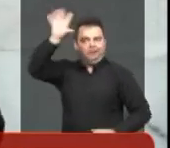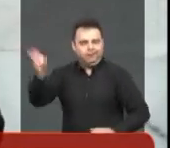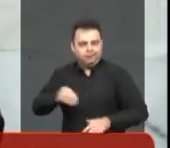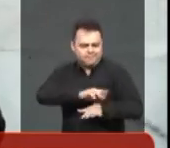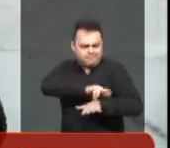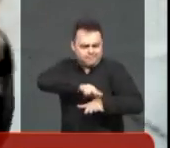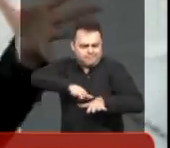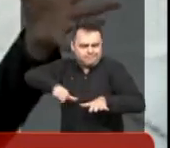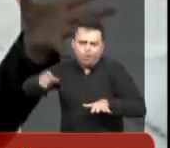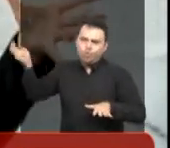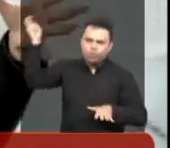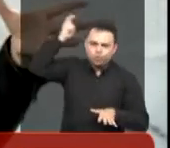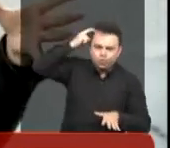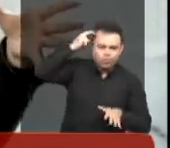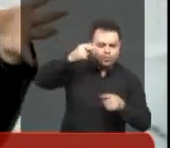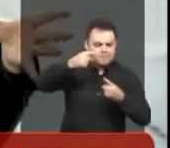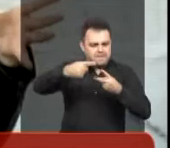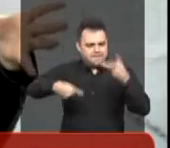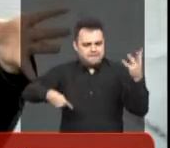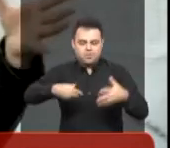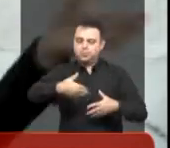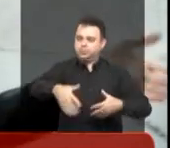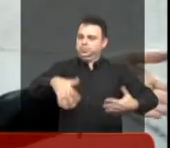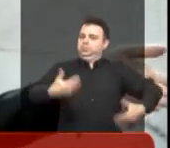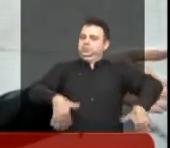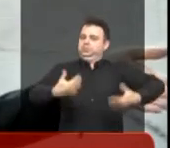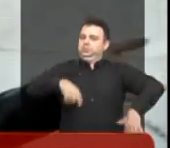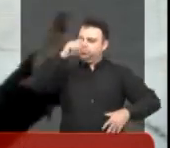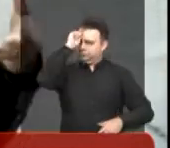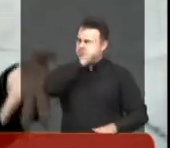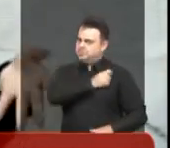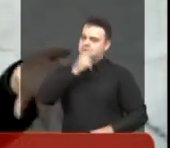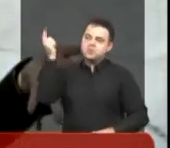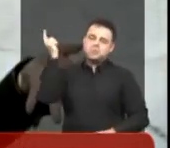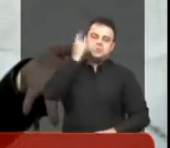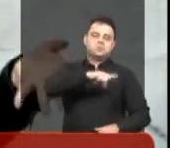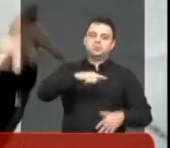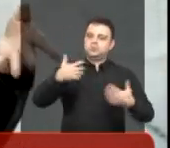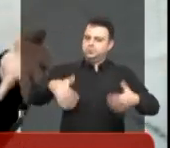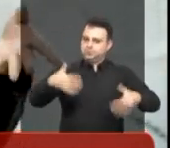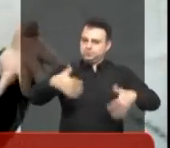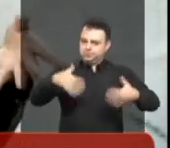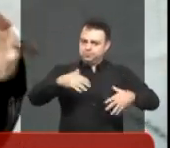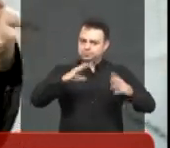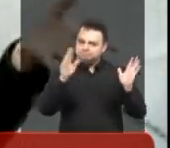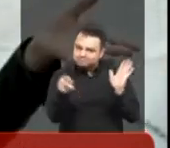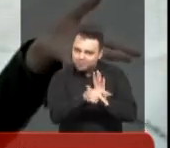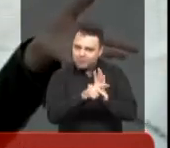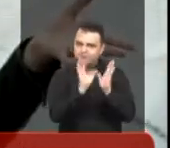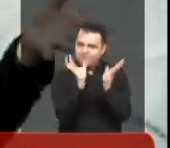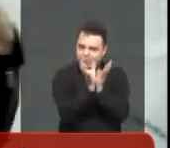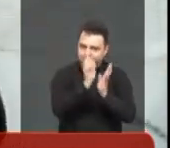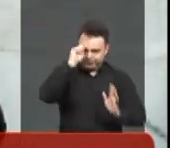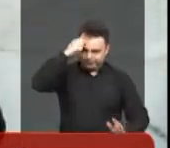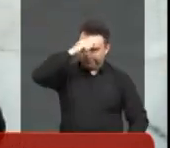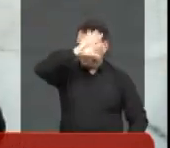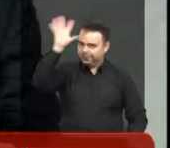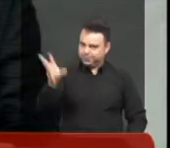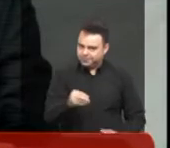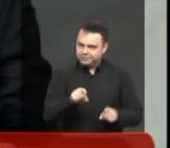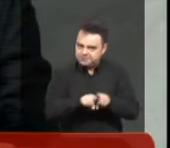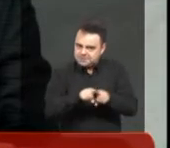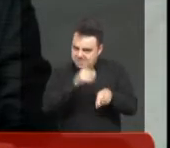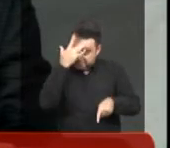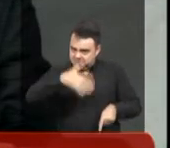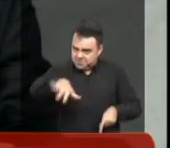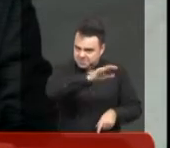enfim, do número de atividades que vão ser promovidas nesse local. É uma grande conquista para o município, não só para a população negra. O